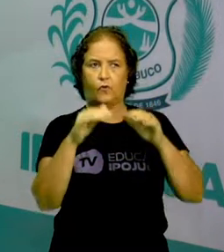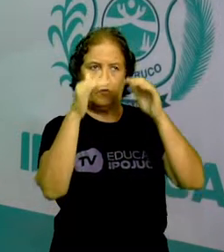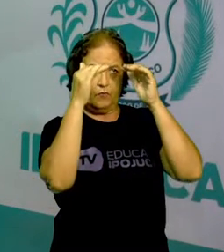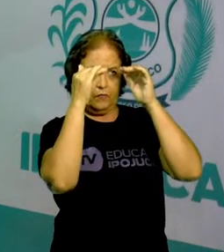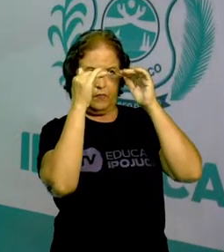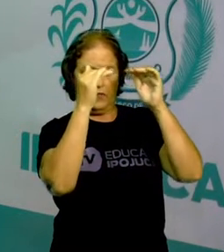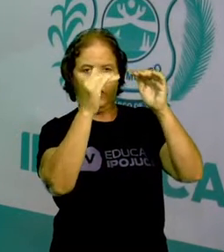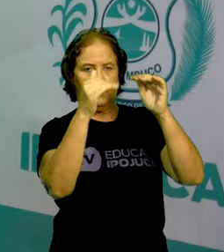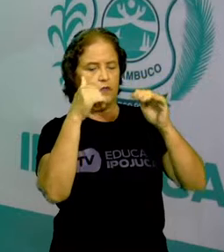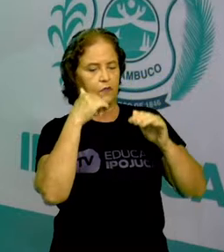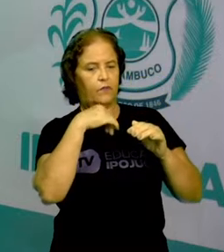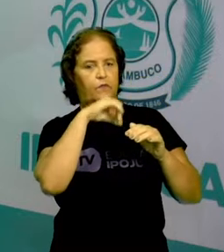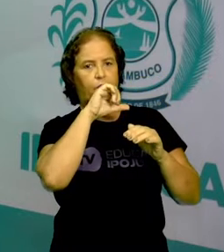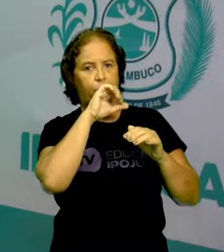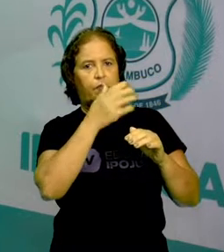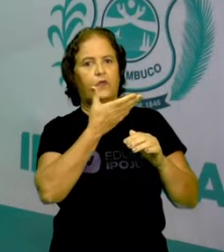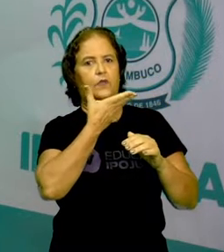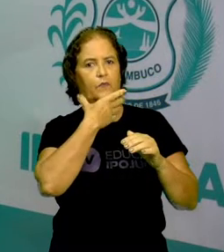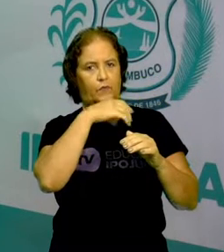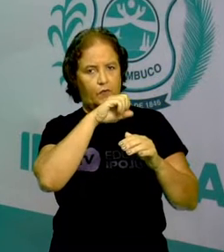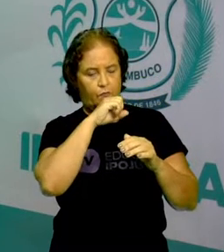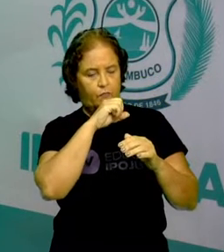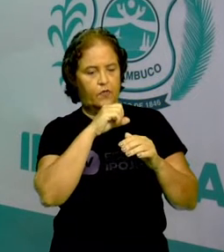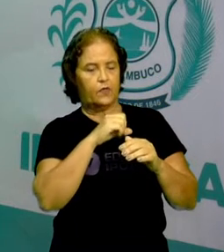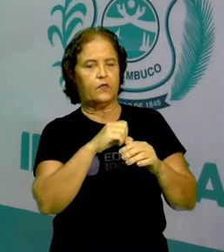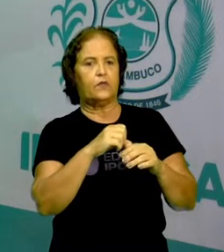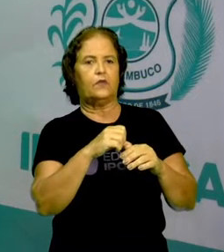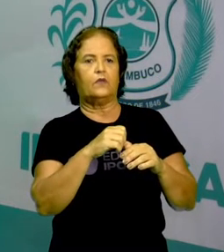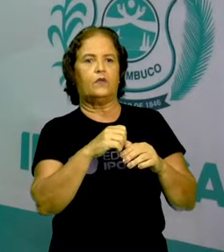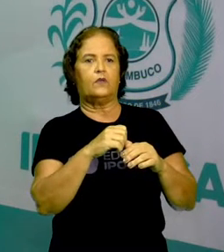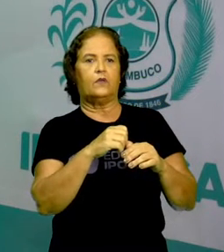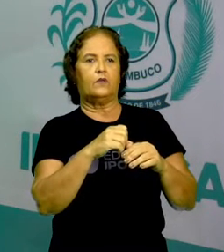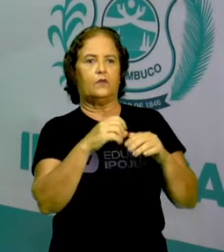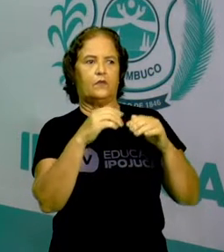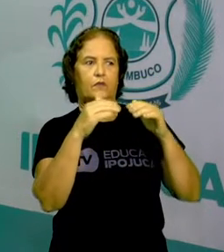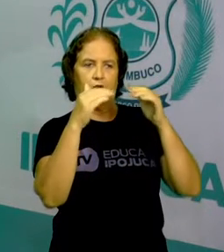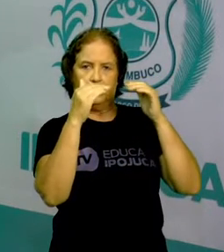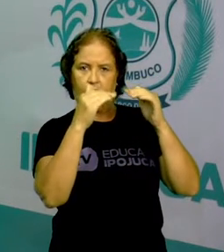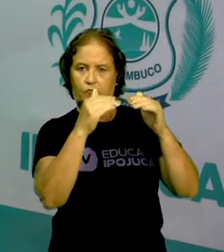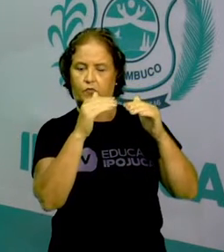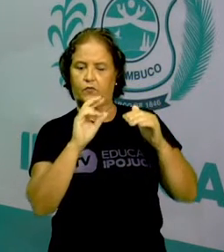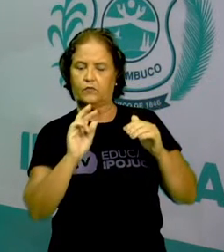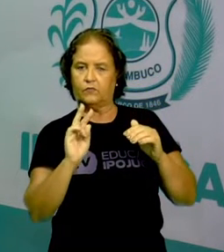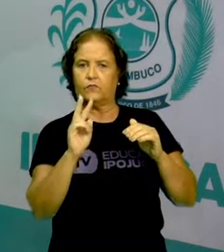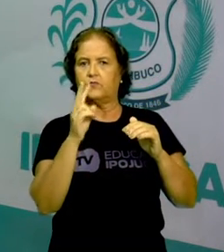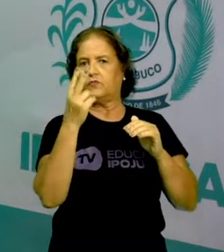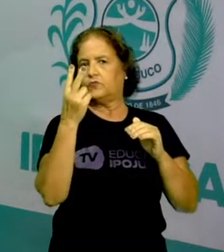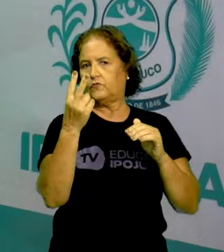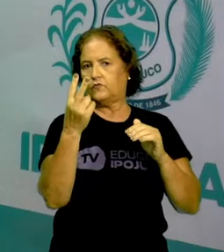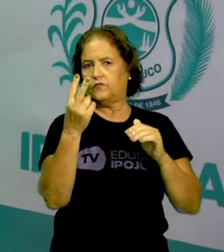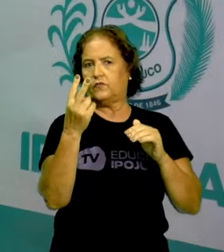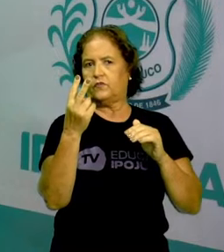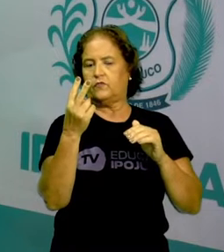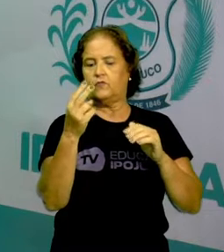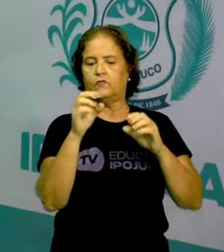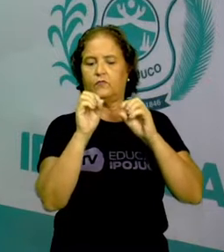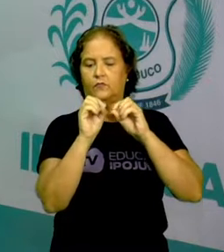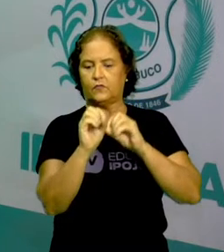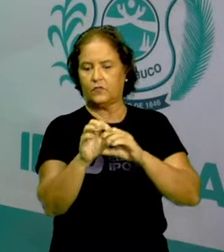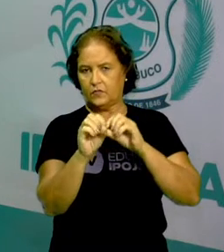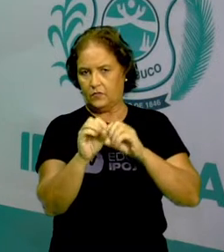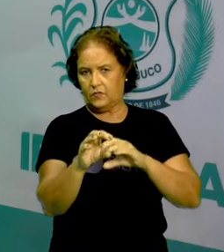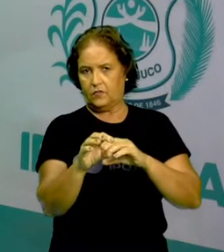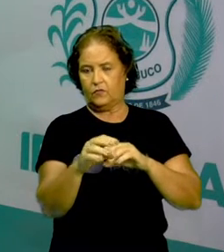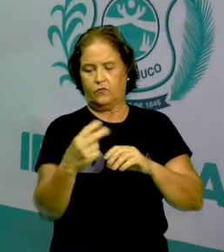obedecemos e respeitamos os seus valores, os seus ensinos.